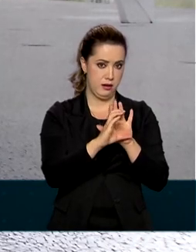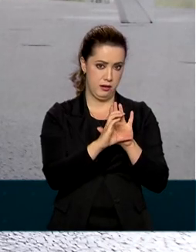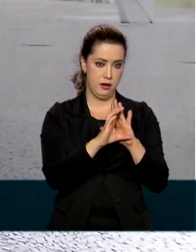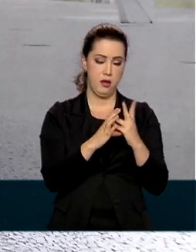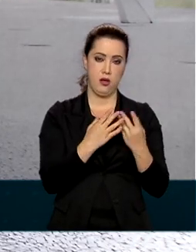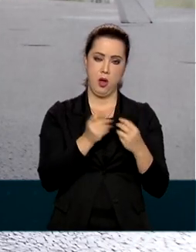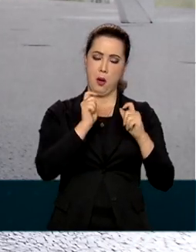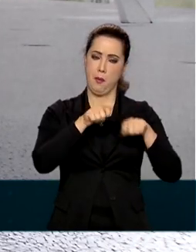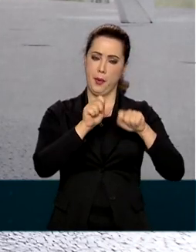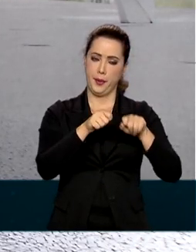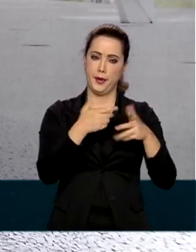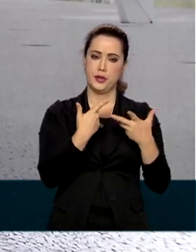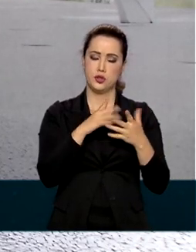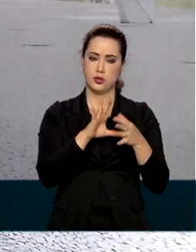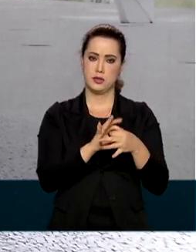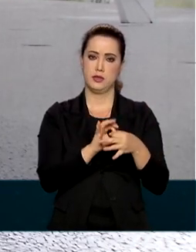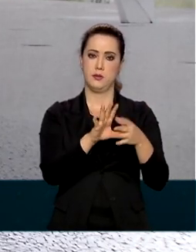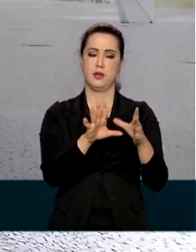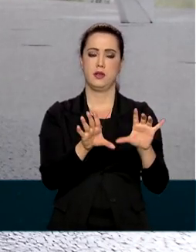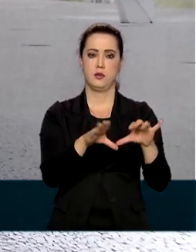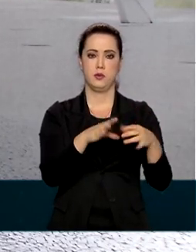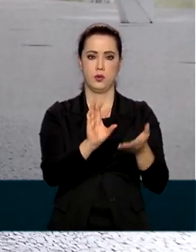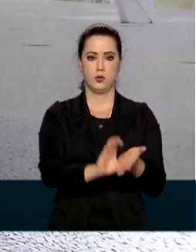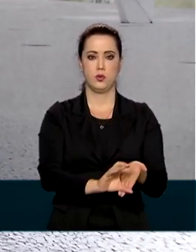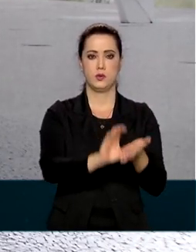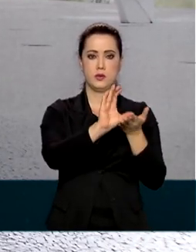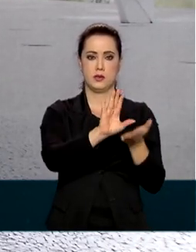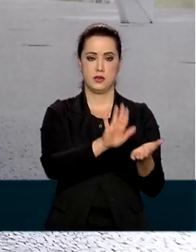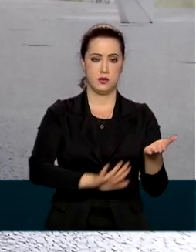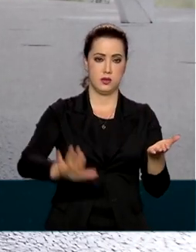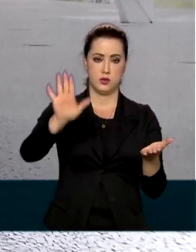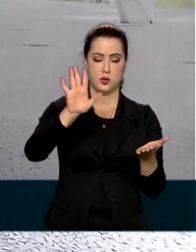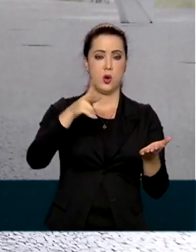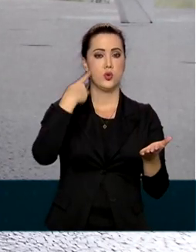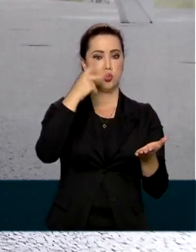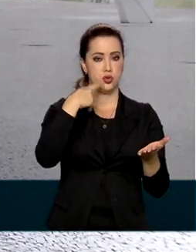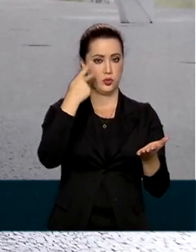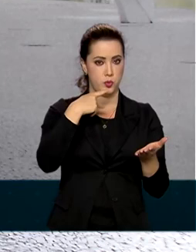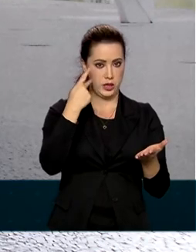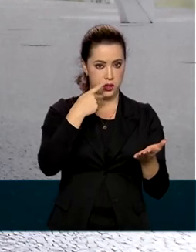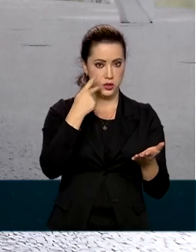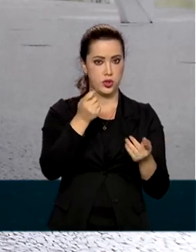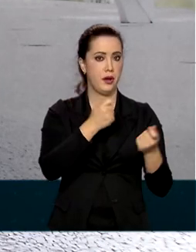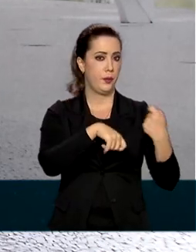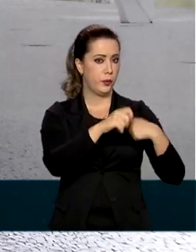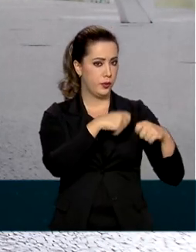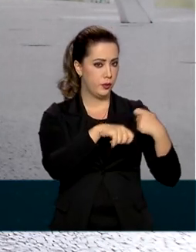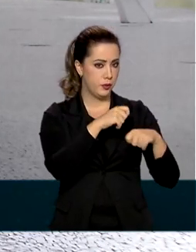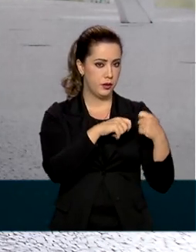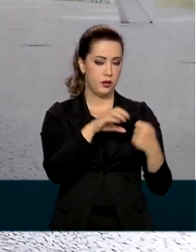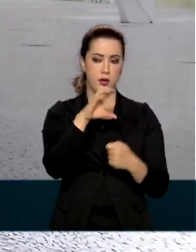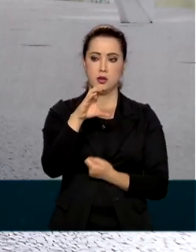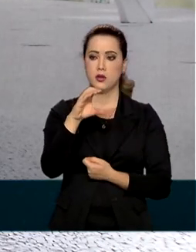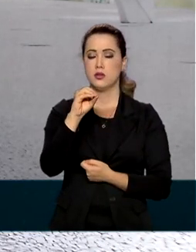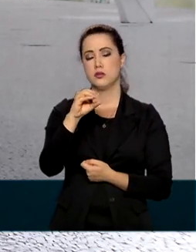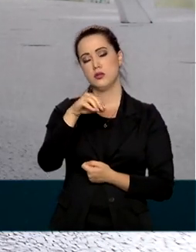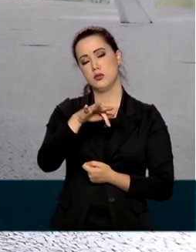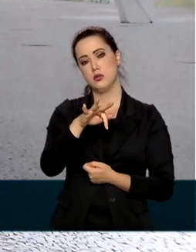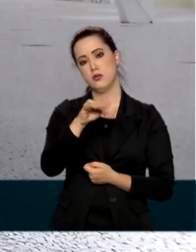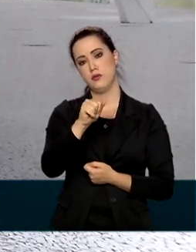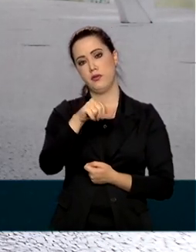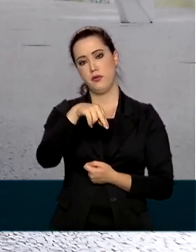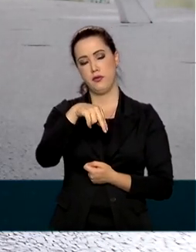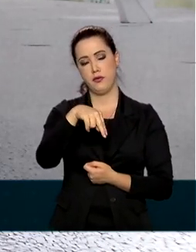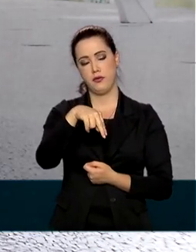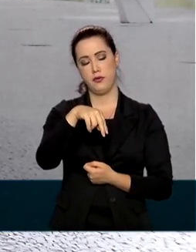deverão ser deliberadas pelo Conselho Nacional de Política Fazendária, o CONFAS. E caberá ao CONFAS ainda a palavra